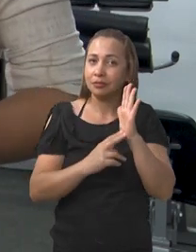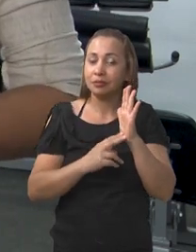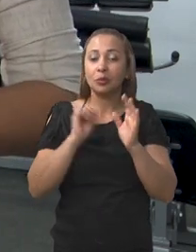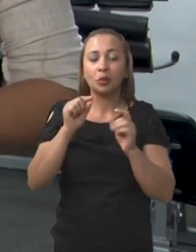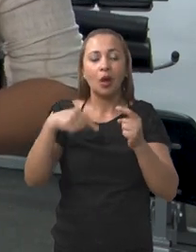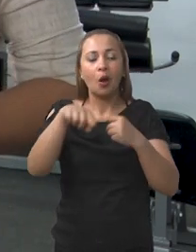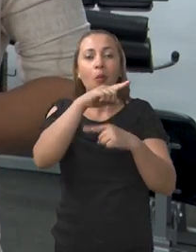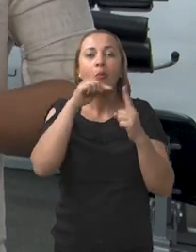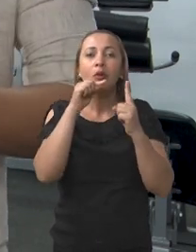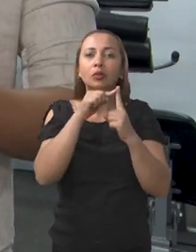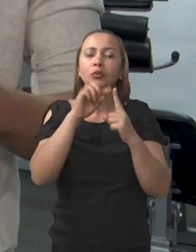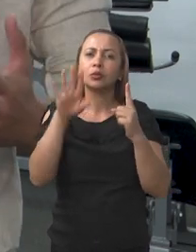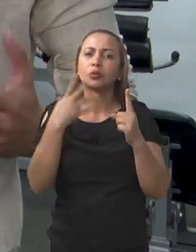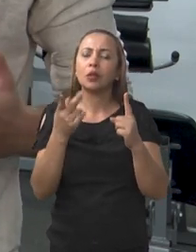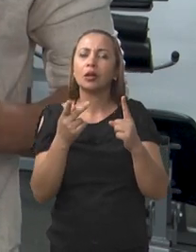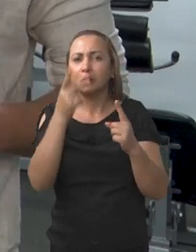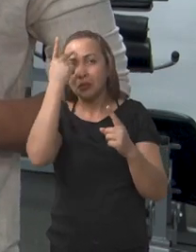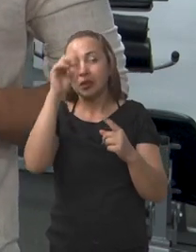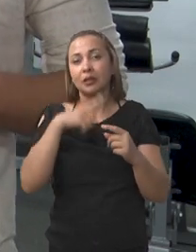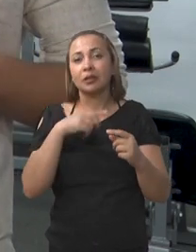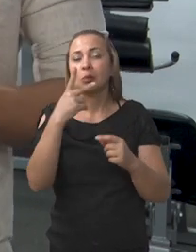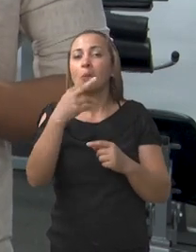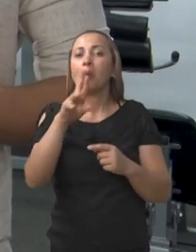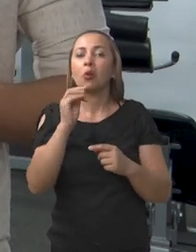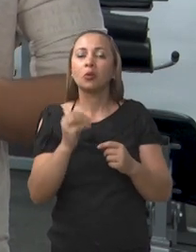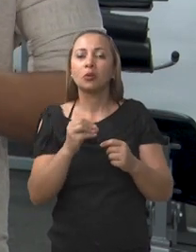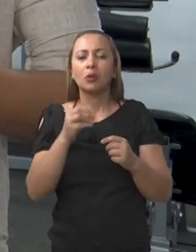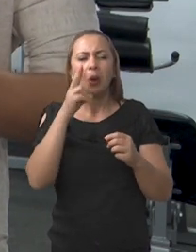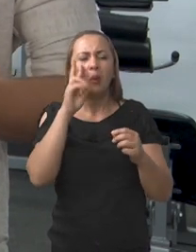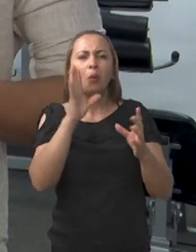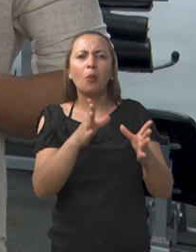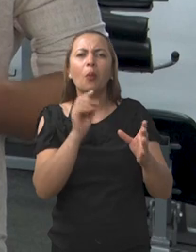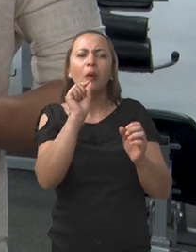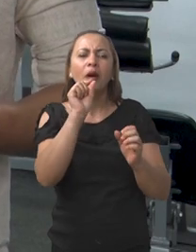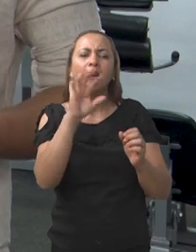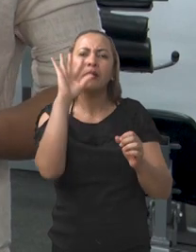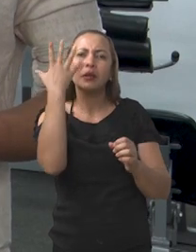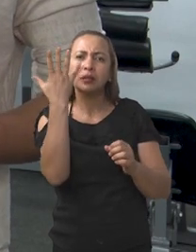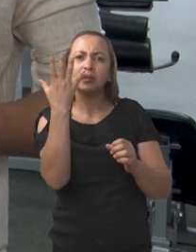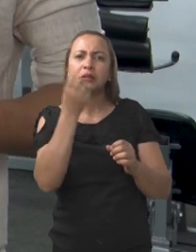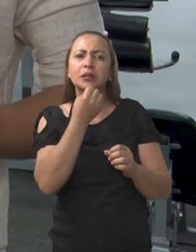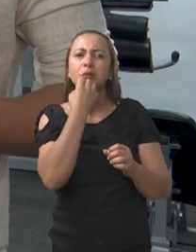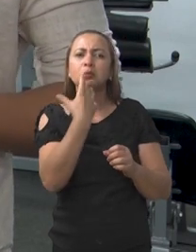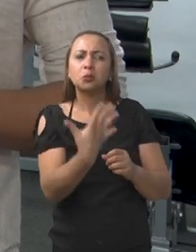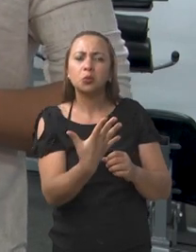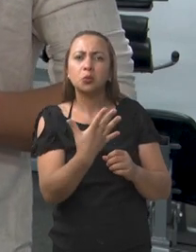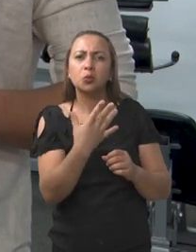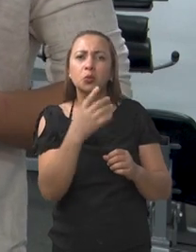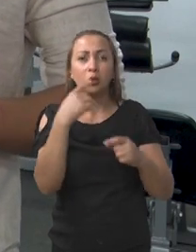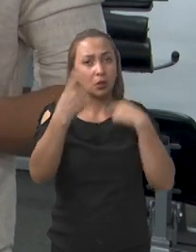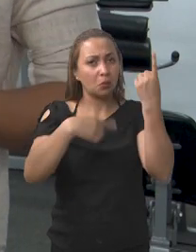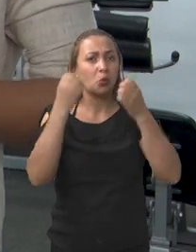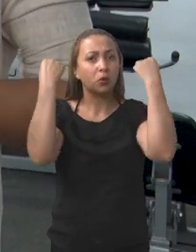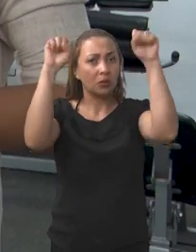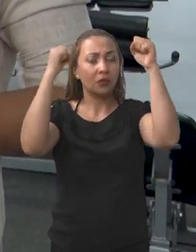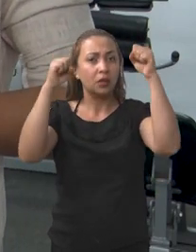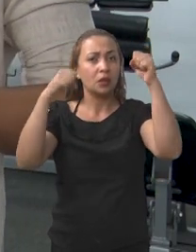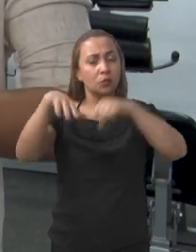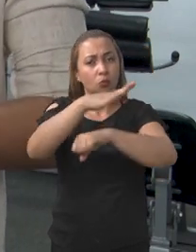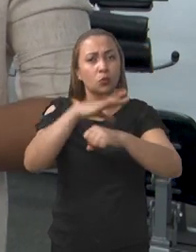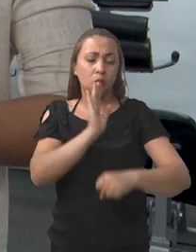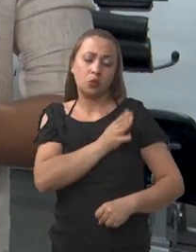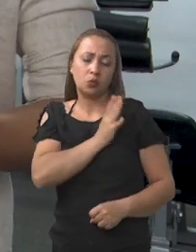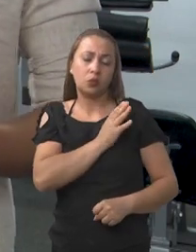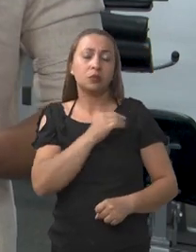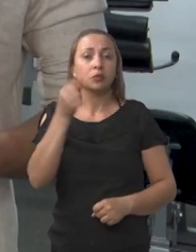para com esse protocolo? Ver qual o efeito benéfico que o exercício físico tem sobre